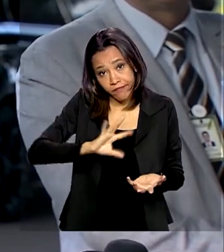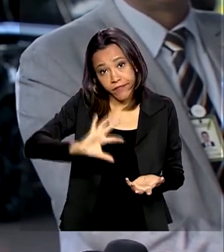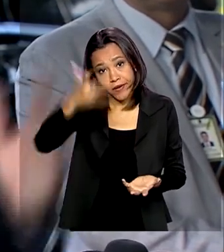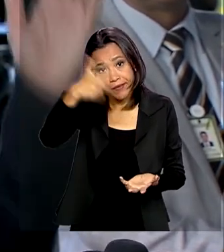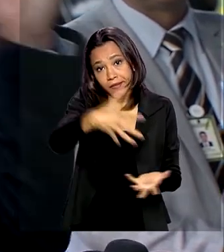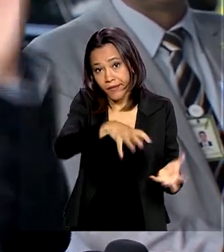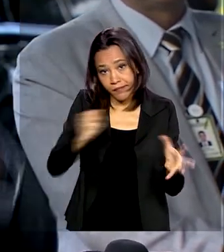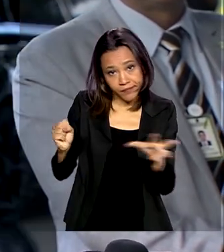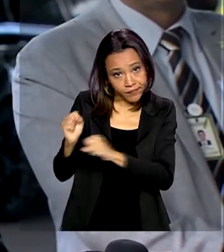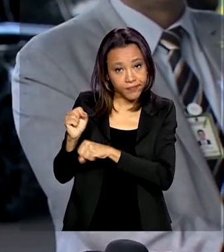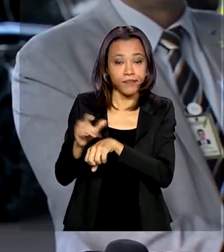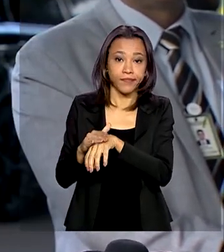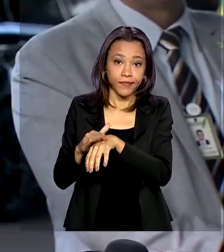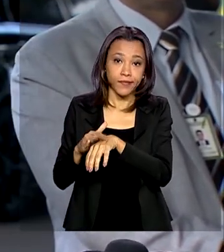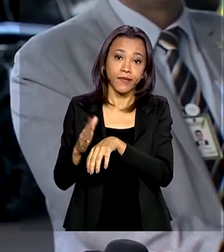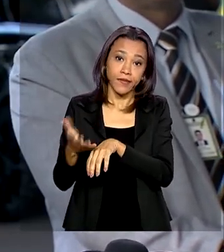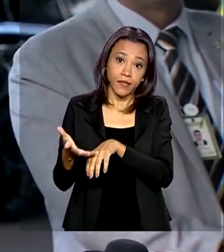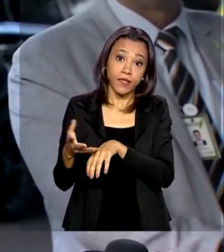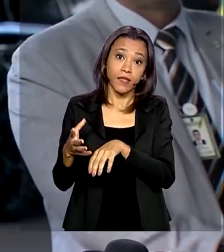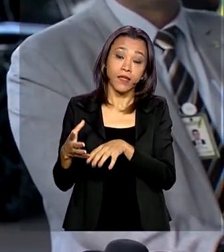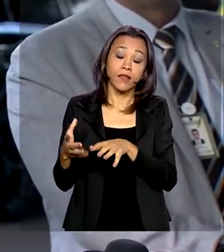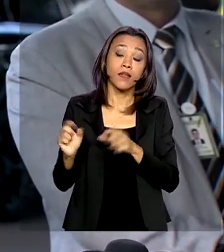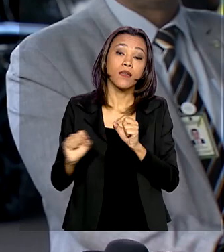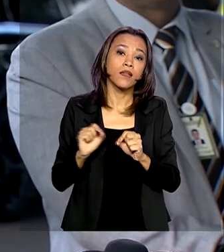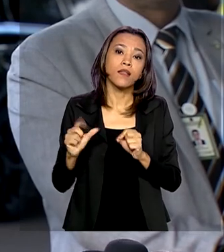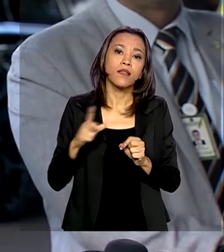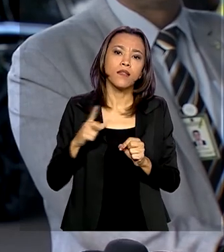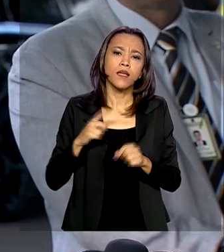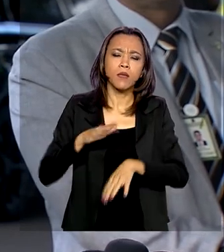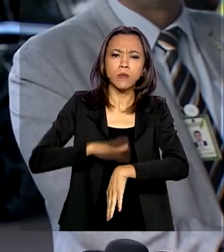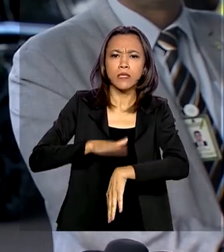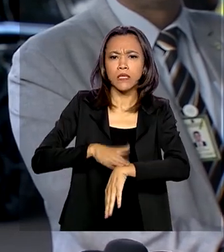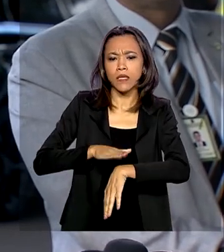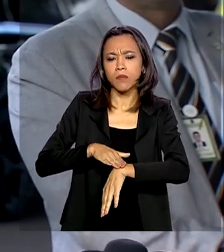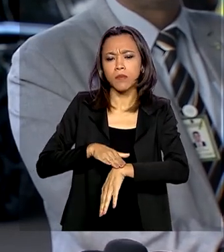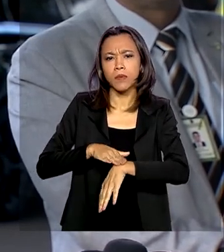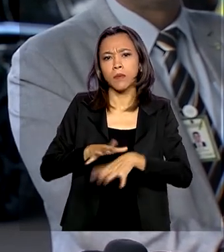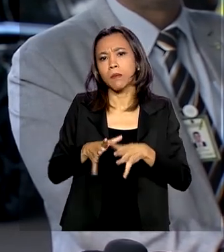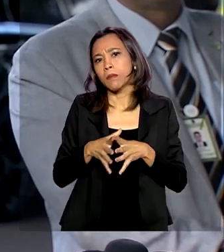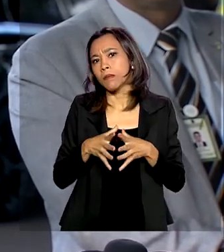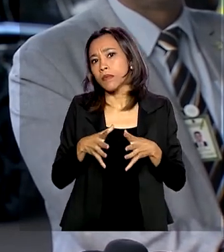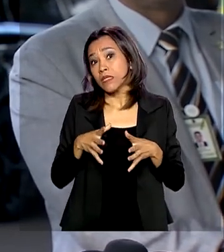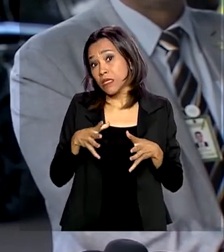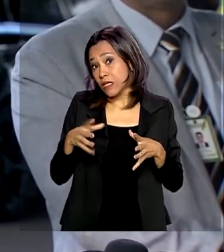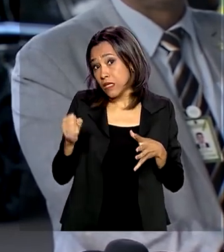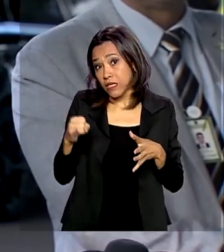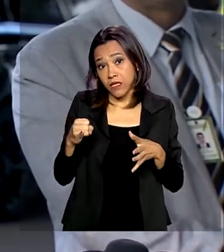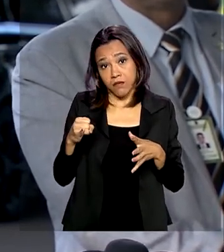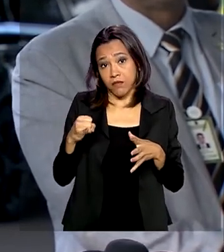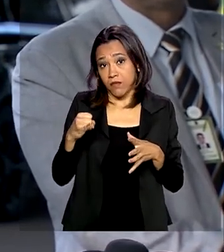isso aconteça num espaço de tempo maior do que você, porventura, não tome as providências agora.